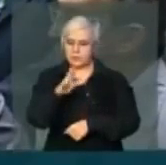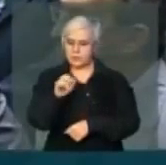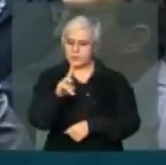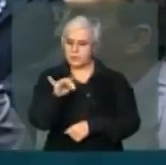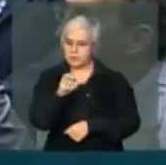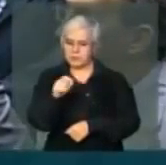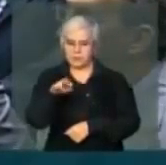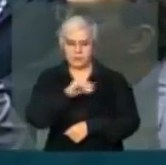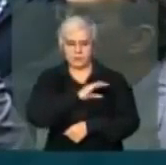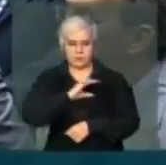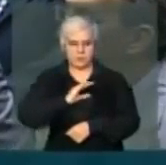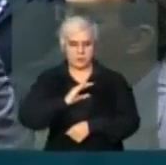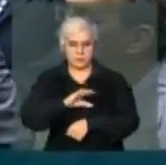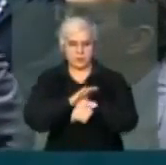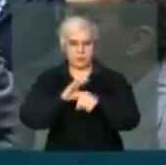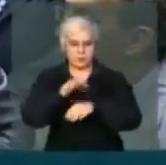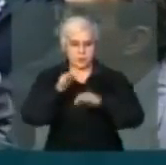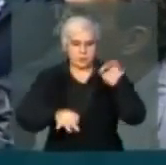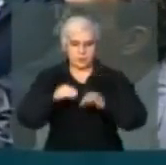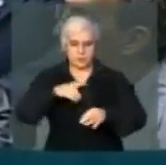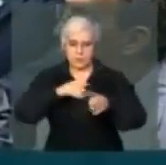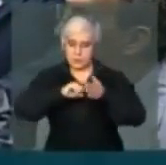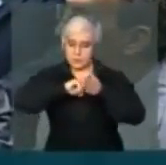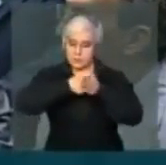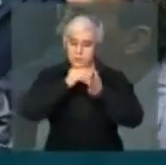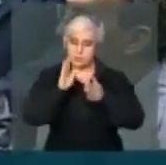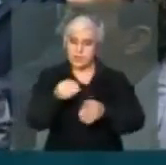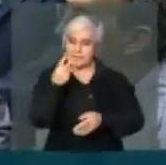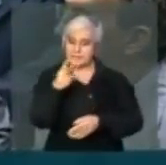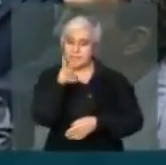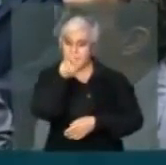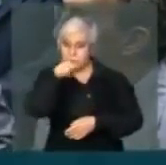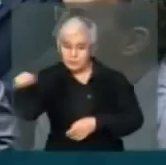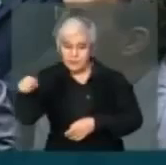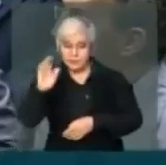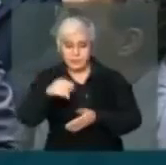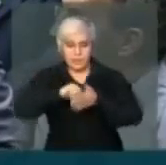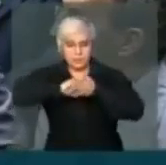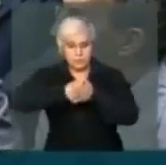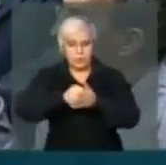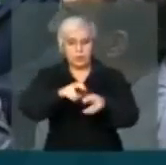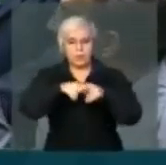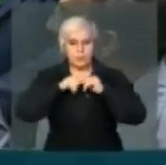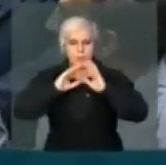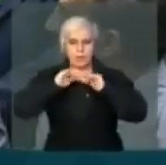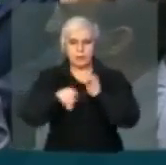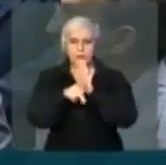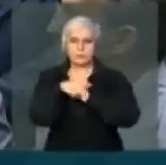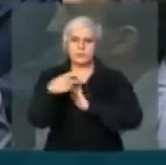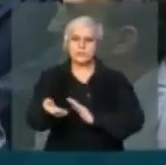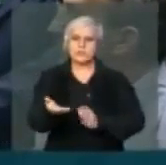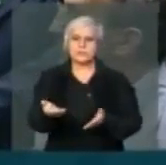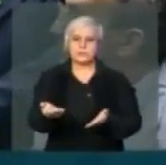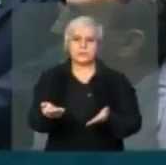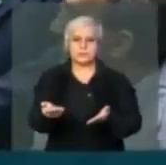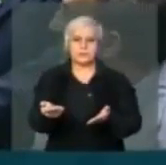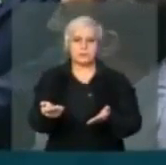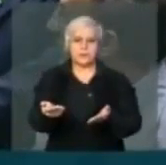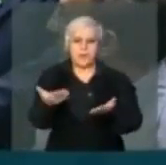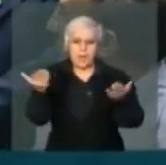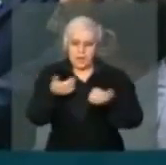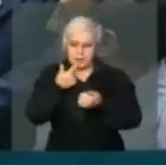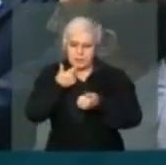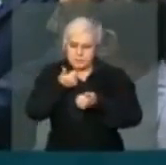comissão de Constituição e Justiça que ficou obstruída 3 meses, senhor presidente por causa do recurso do deputado André Vargas nas